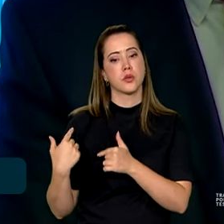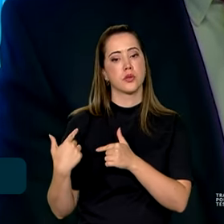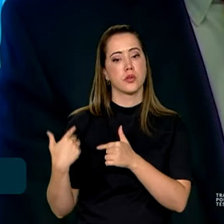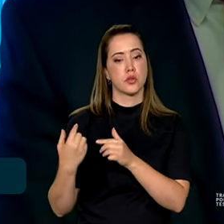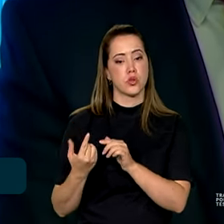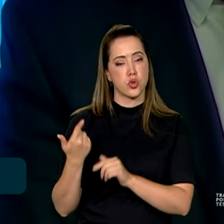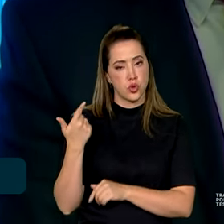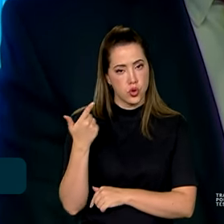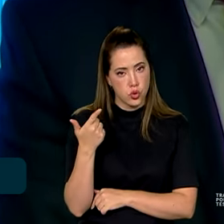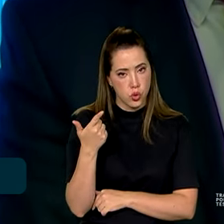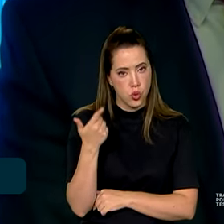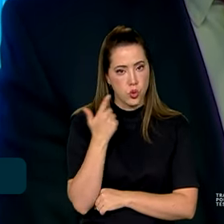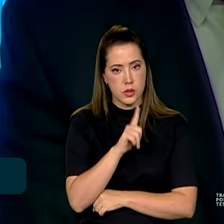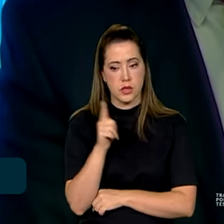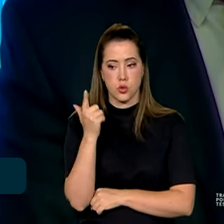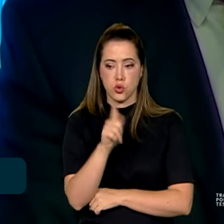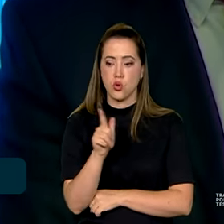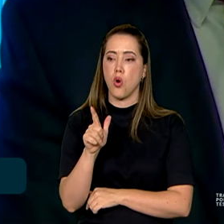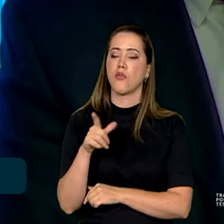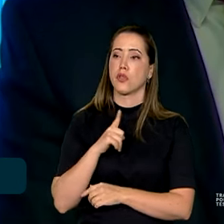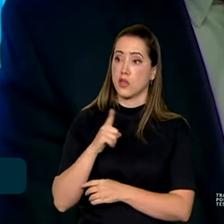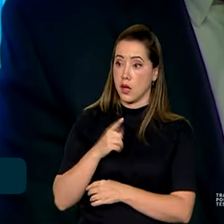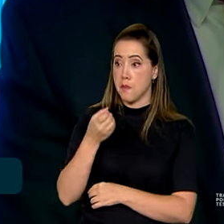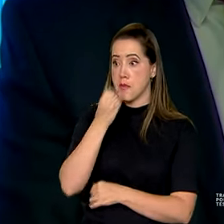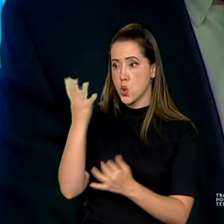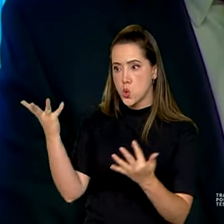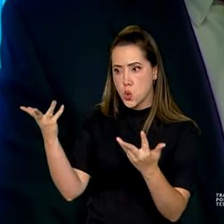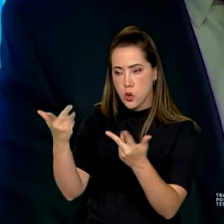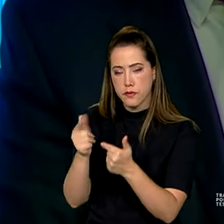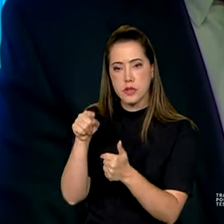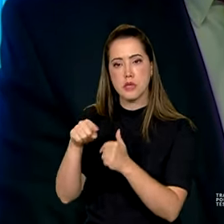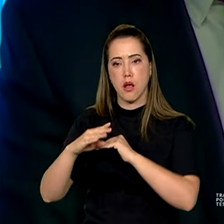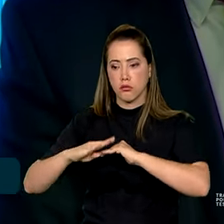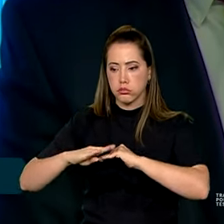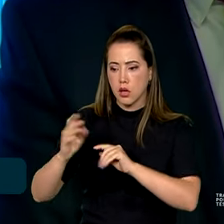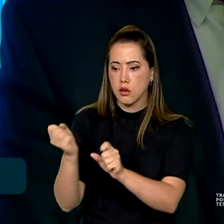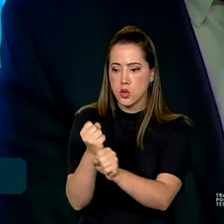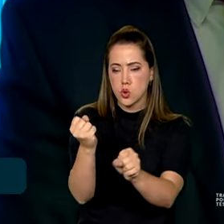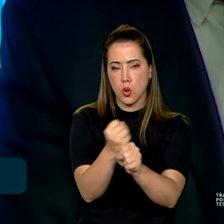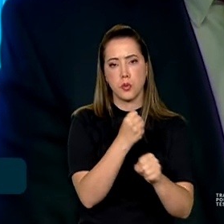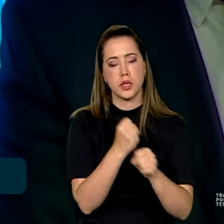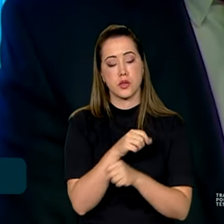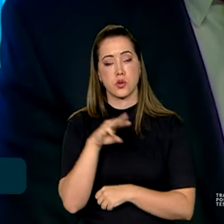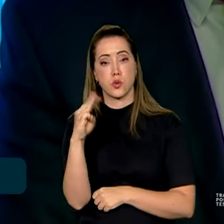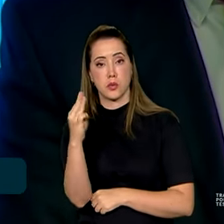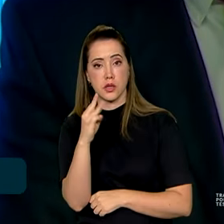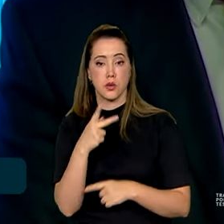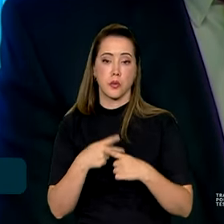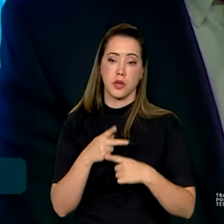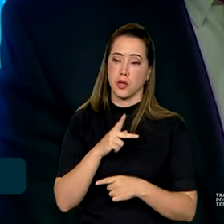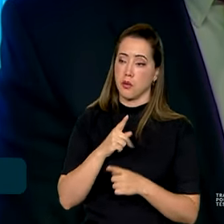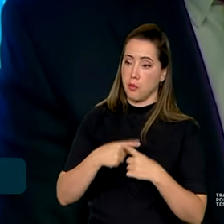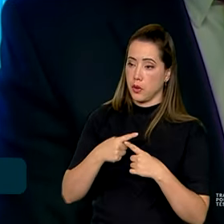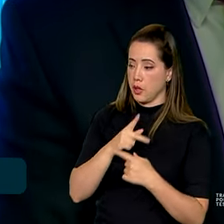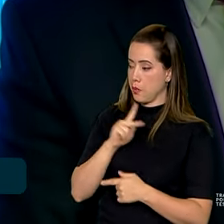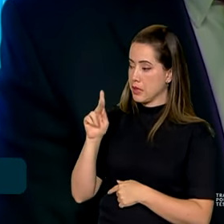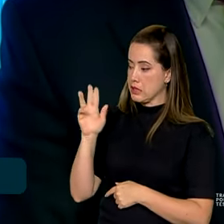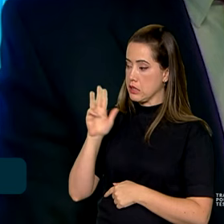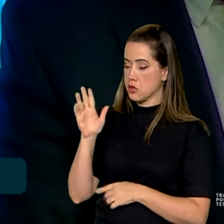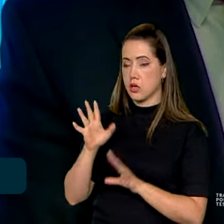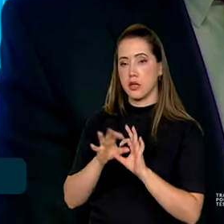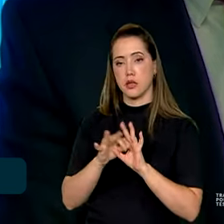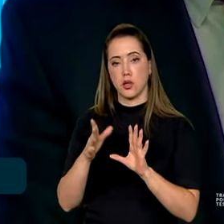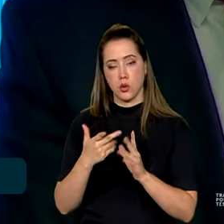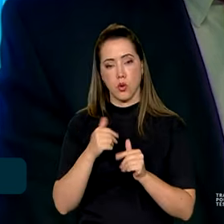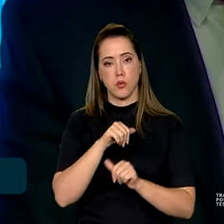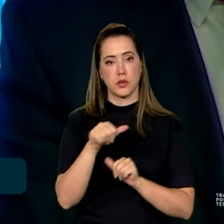a qualidade das rodovias no Maranhão a partir do investimento que o presidente Lula, liderando a aprovação da